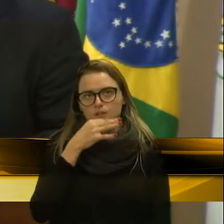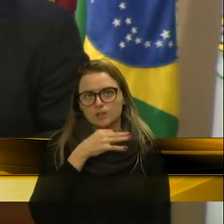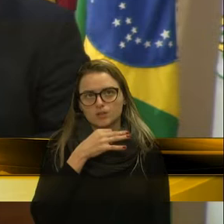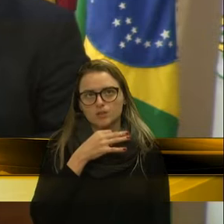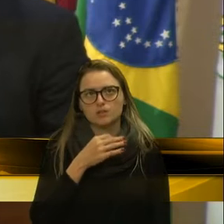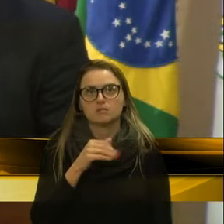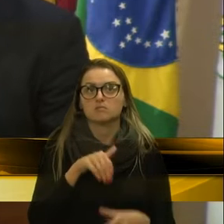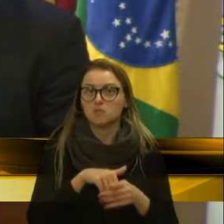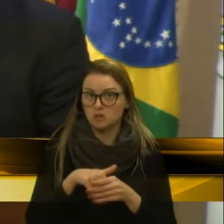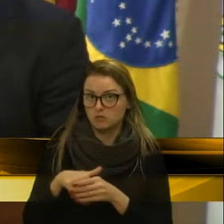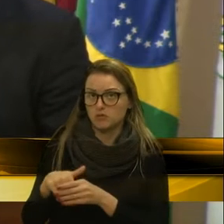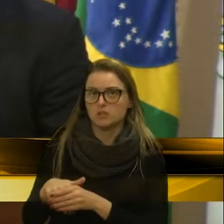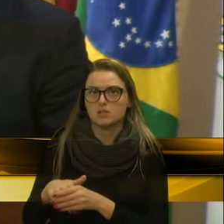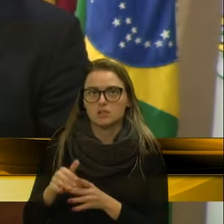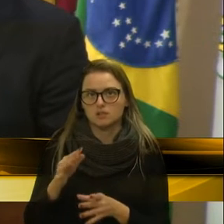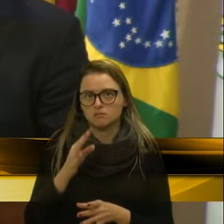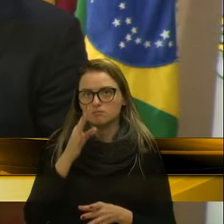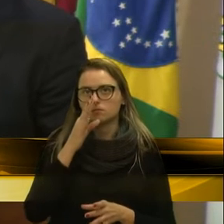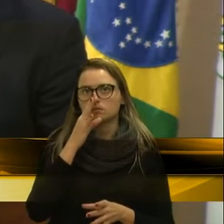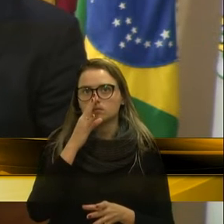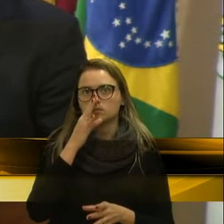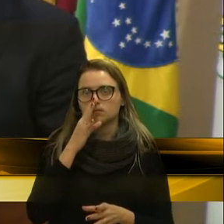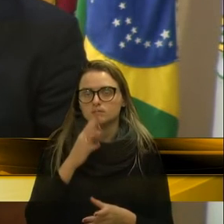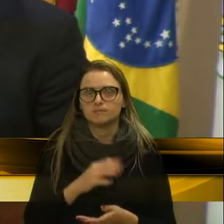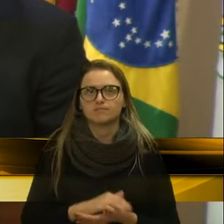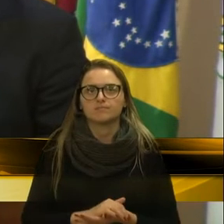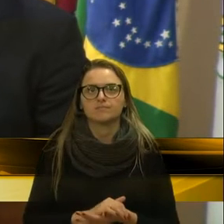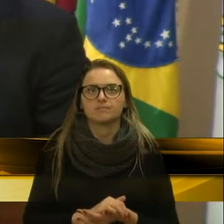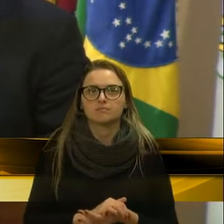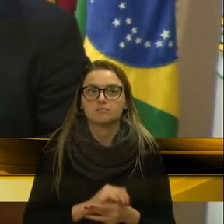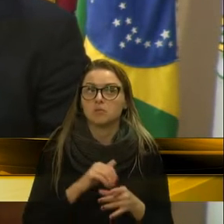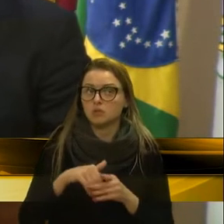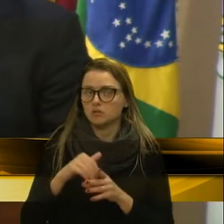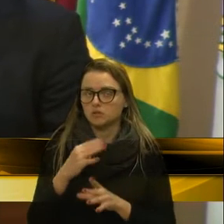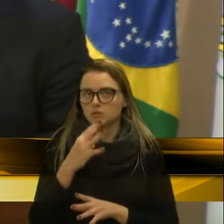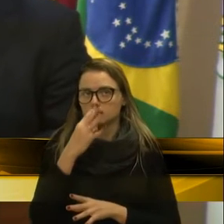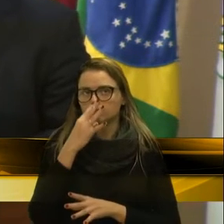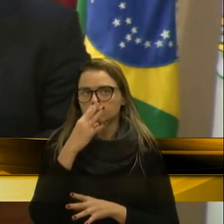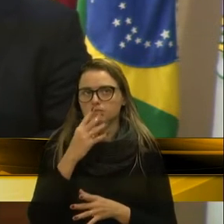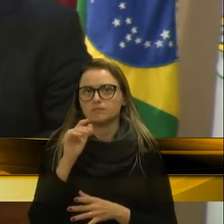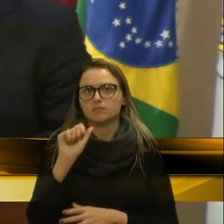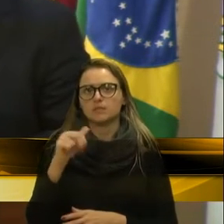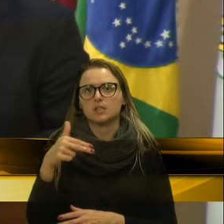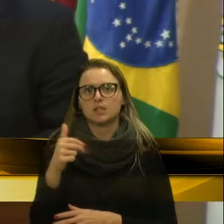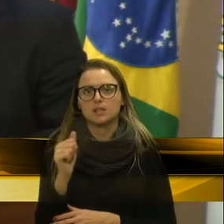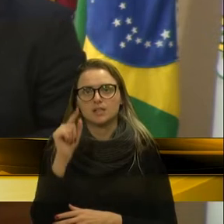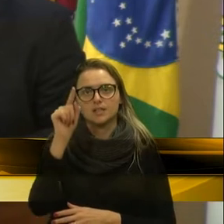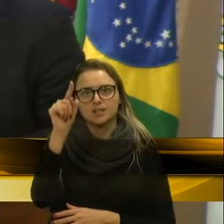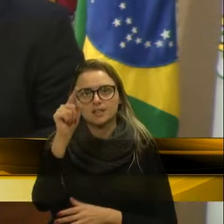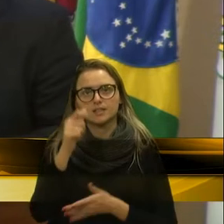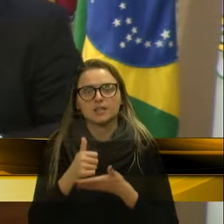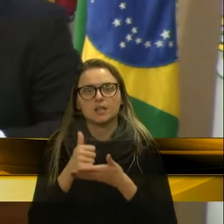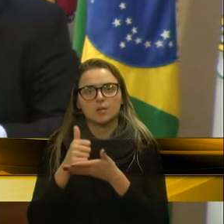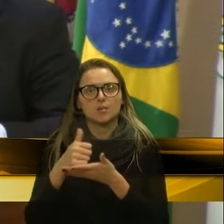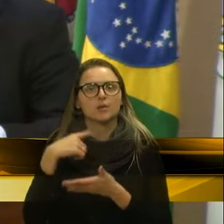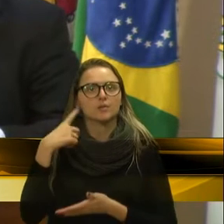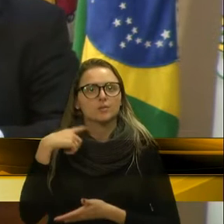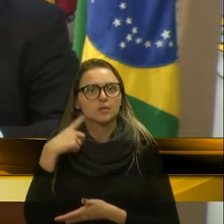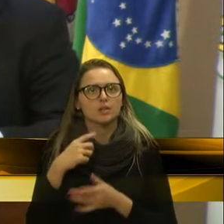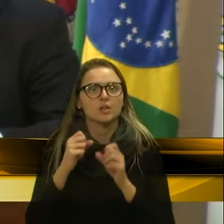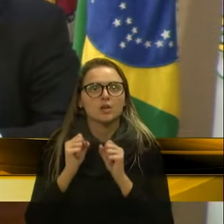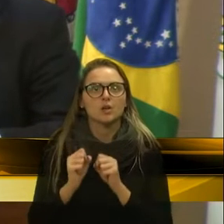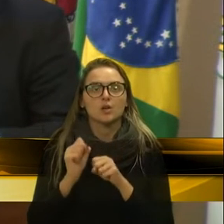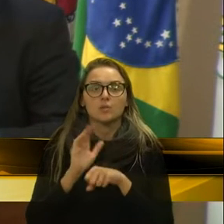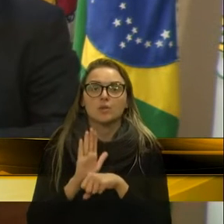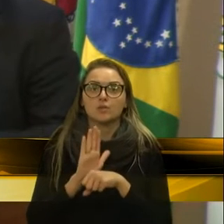Uma votação, até certo ponto, surpreendente, Surpreendente, alta. Então, a Ana Paula, que está aí a assessora do deputado, ela poderia ajudar,